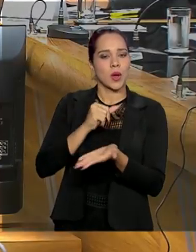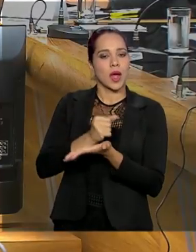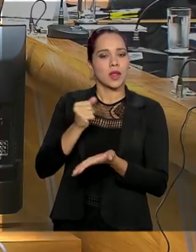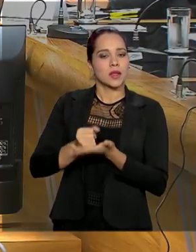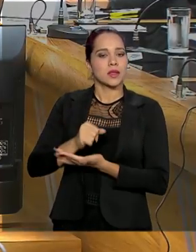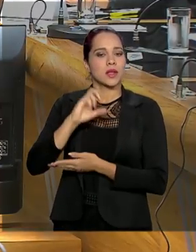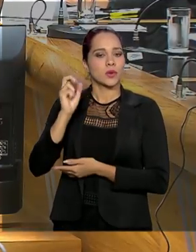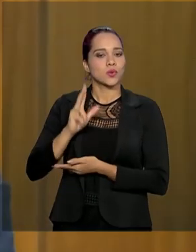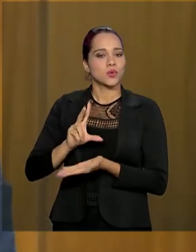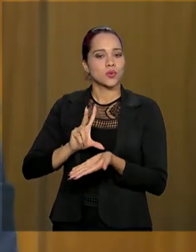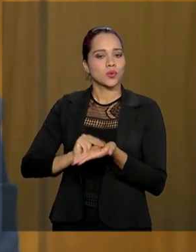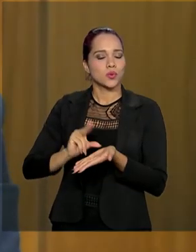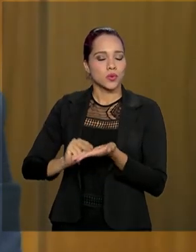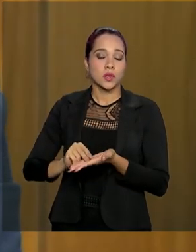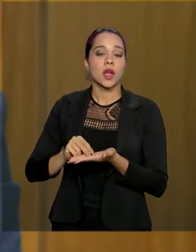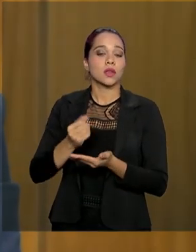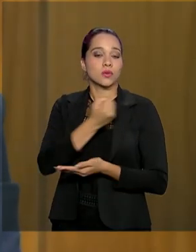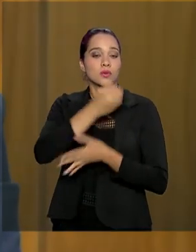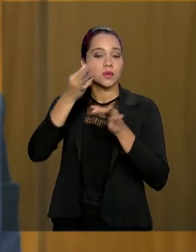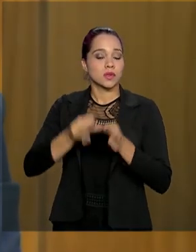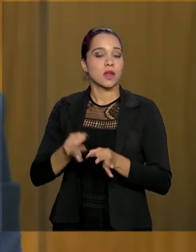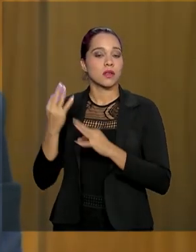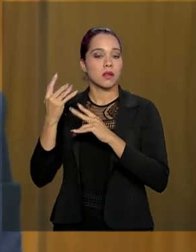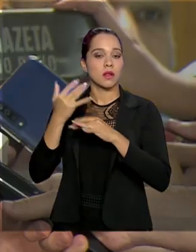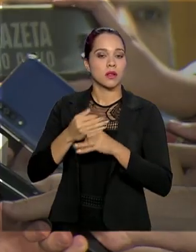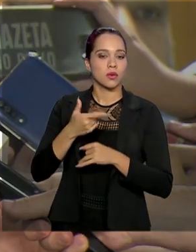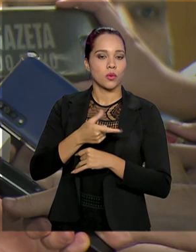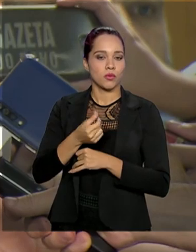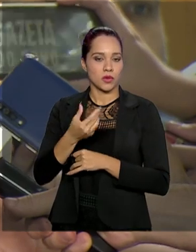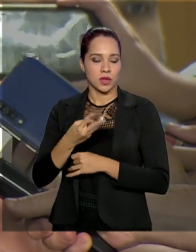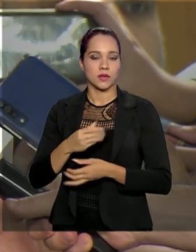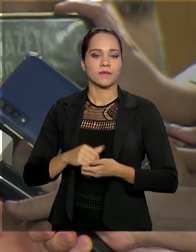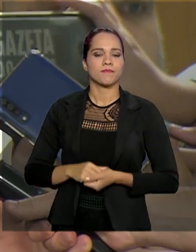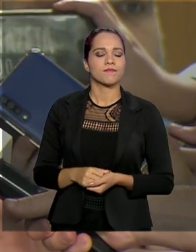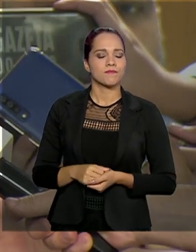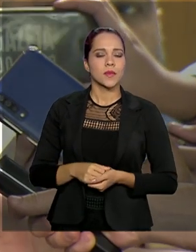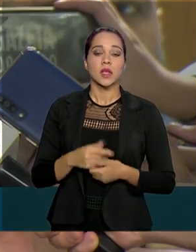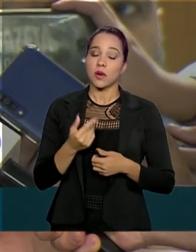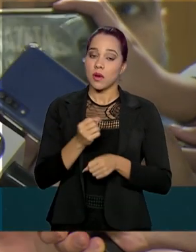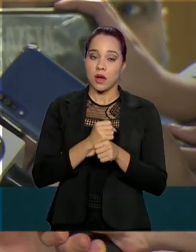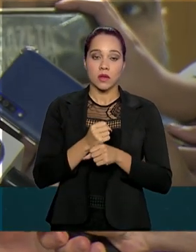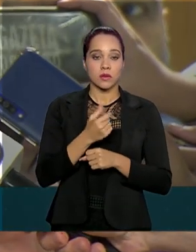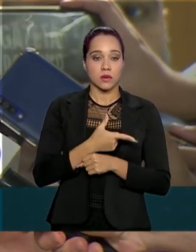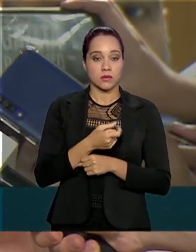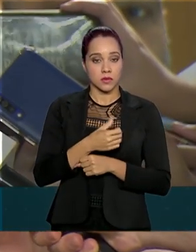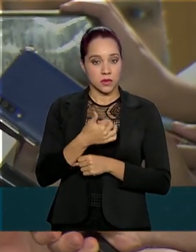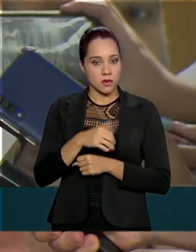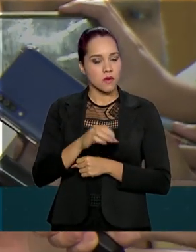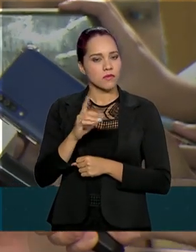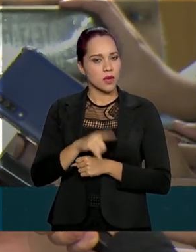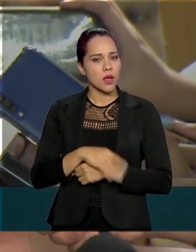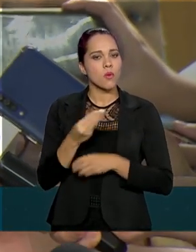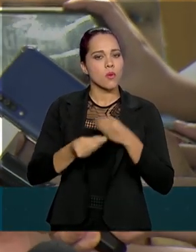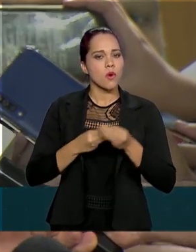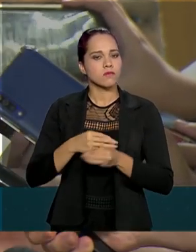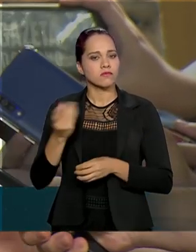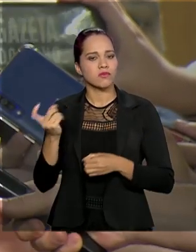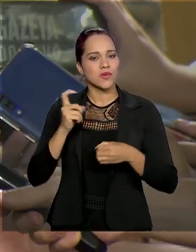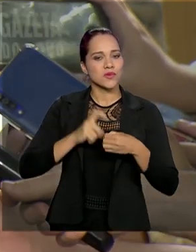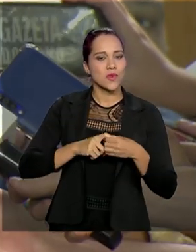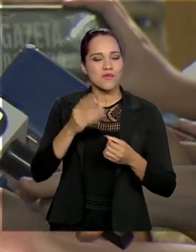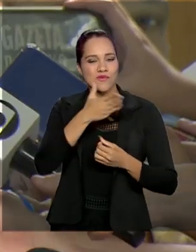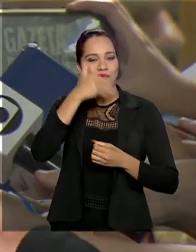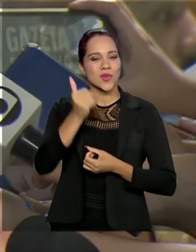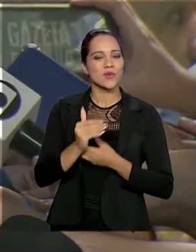assinada em números absolutos desde 2013. O ano de 2019 é um registro da retomada da economia